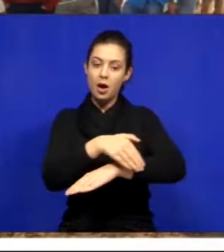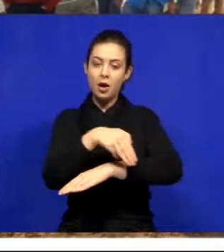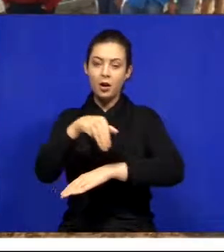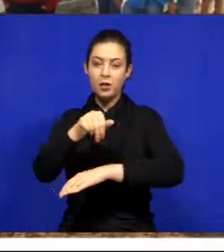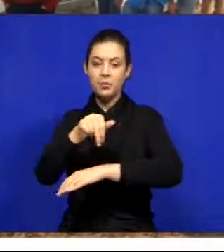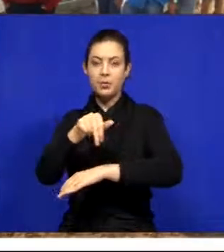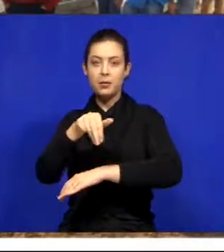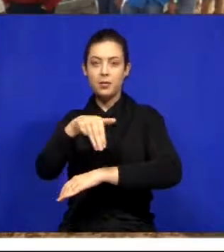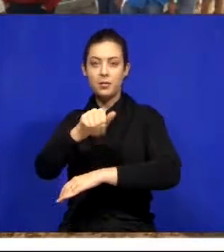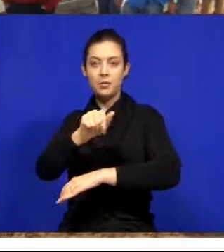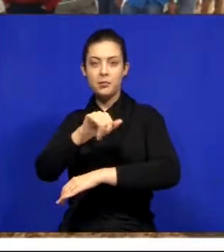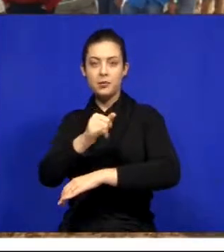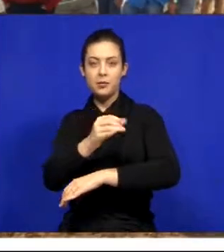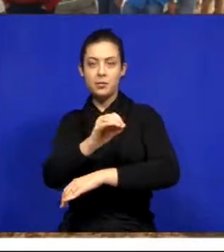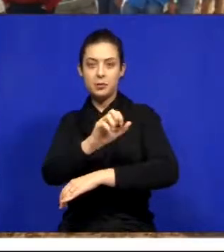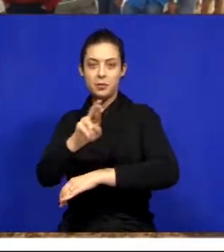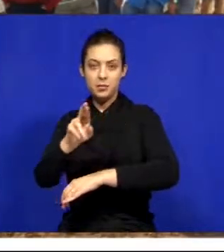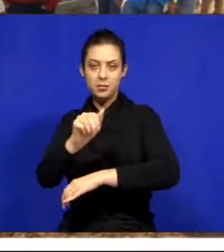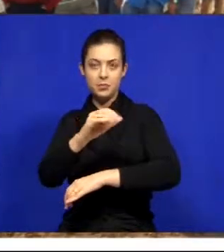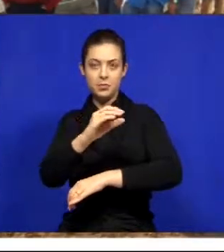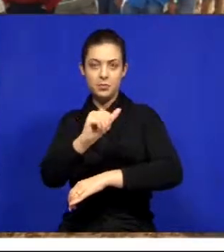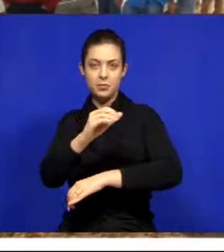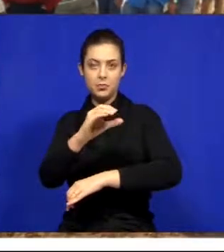Major Acácio Ferreira.